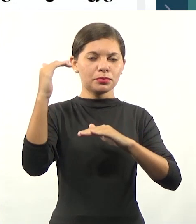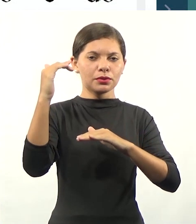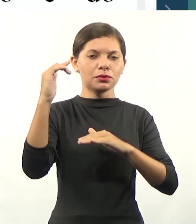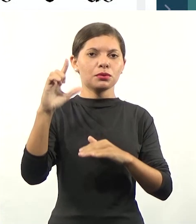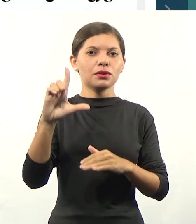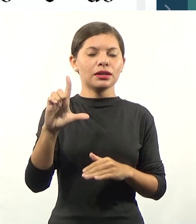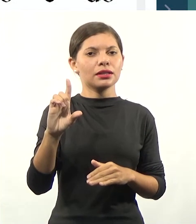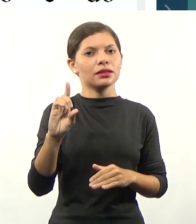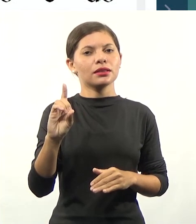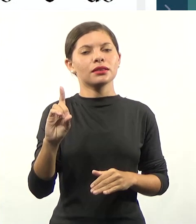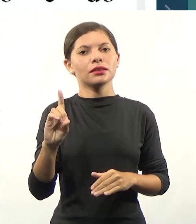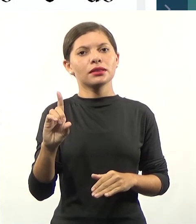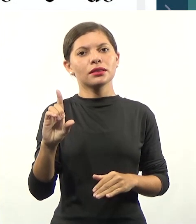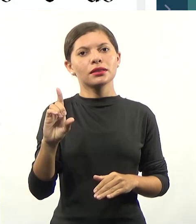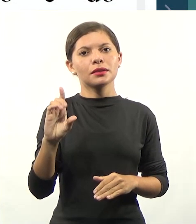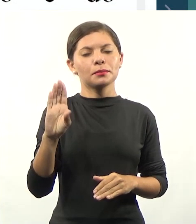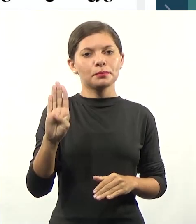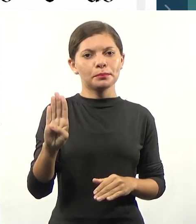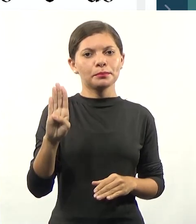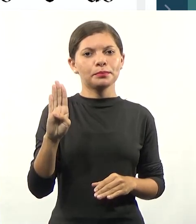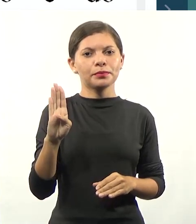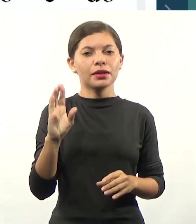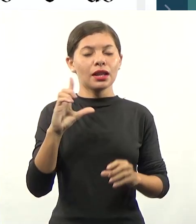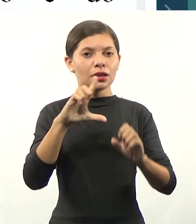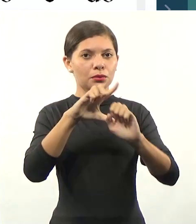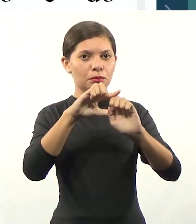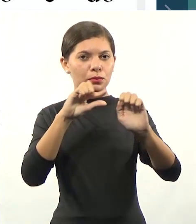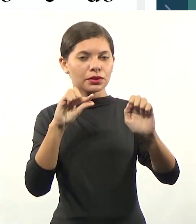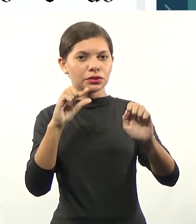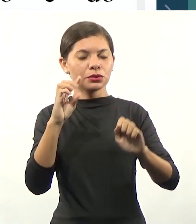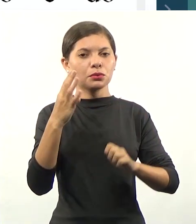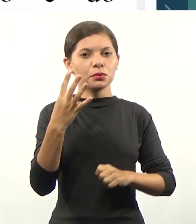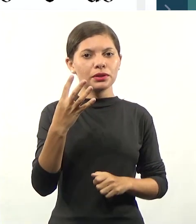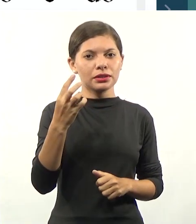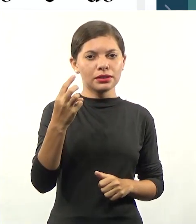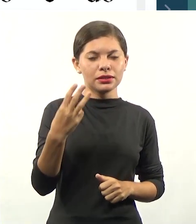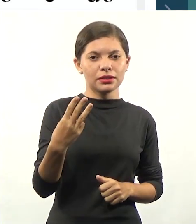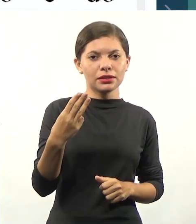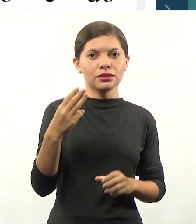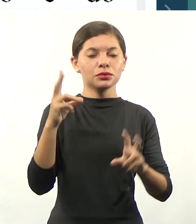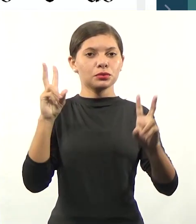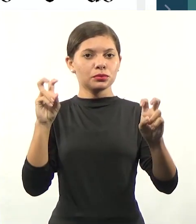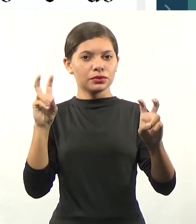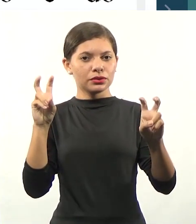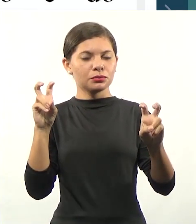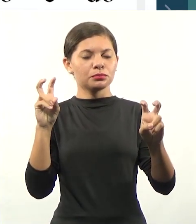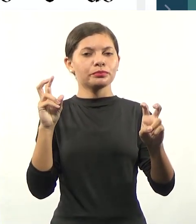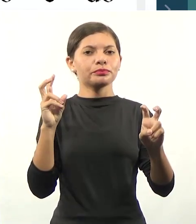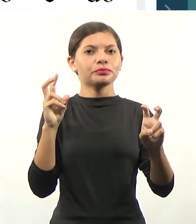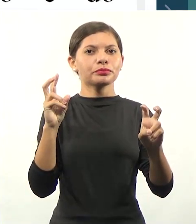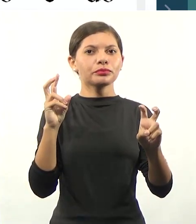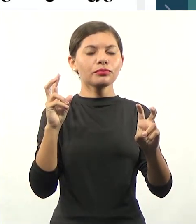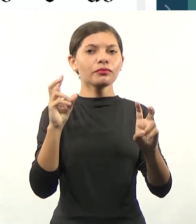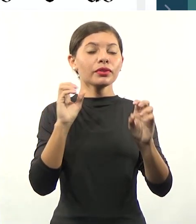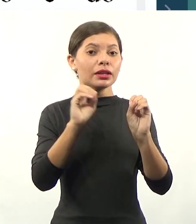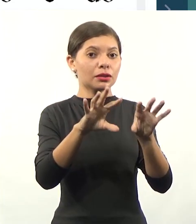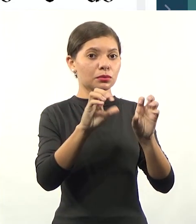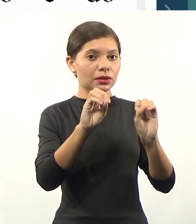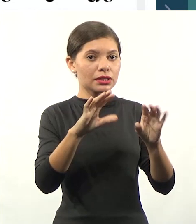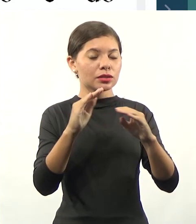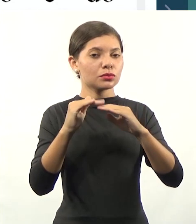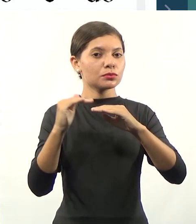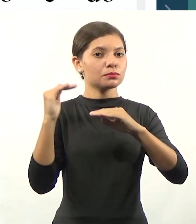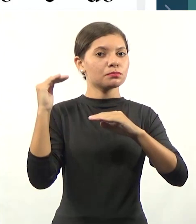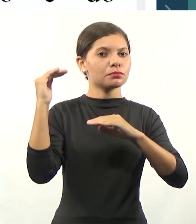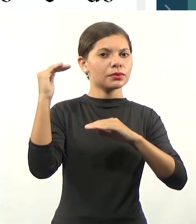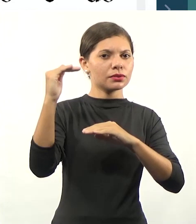prevê? A LDB vai prever lá no artigo 43 o título da educação superior. E ela começa assim, ó. A educação